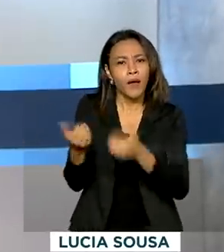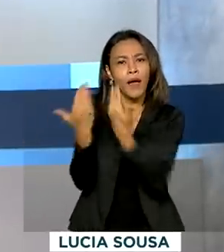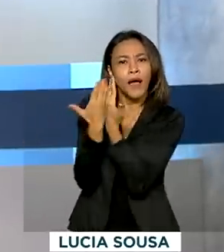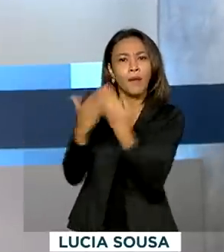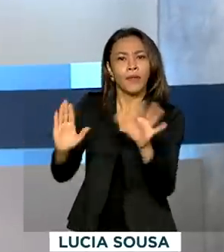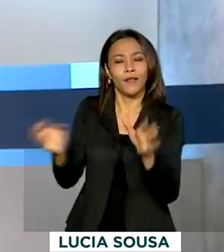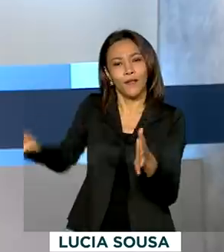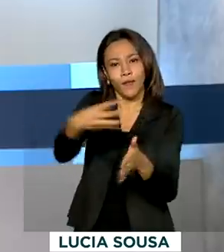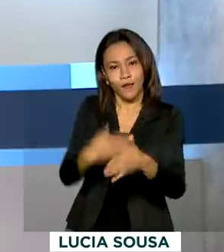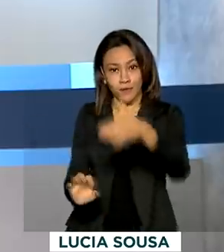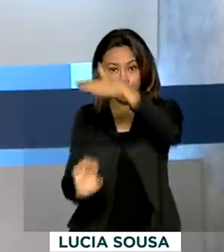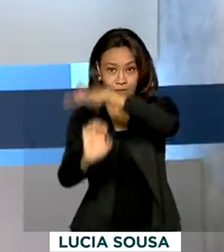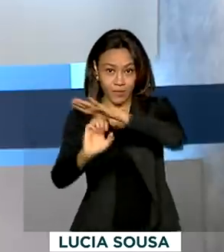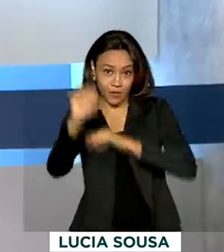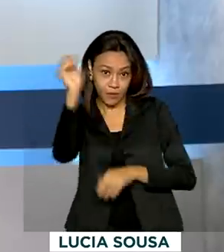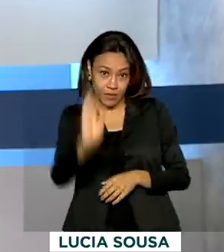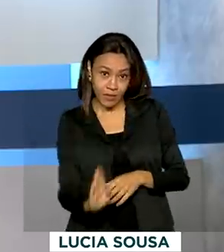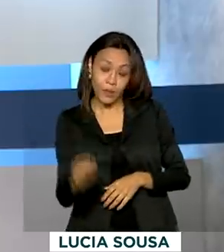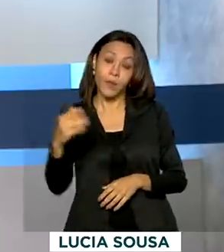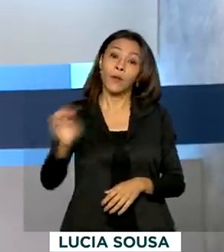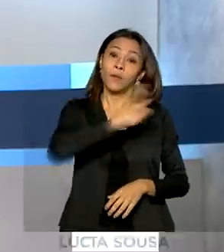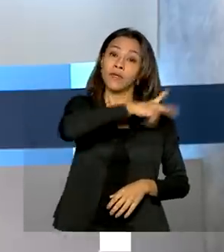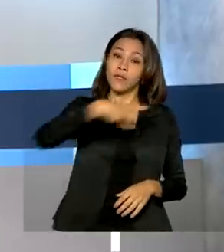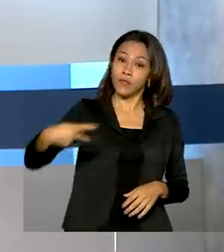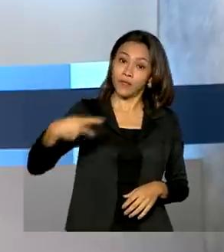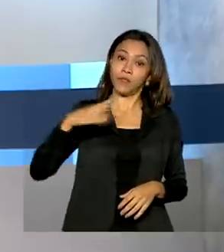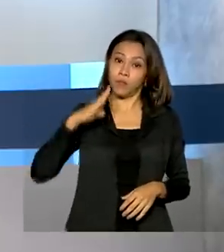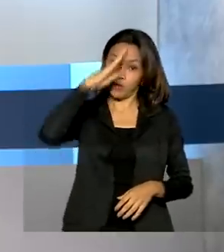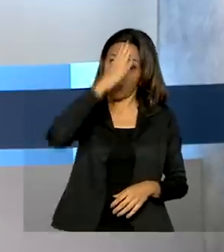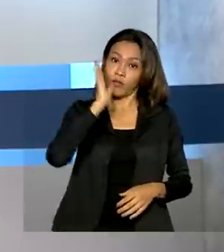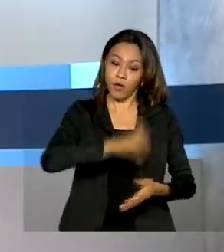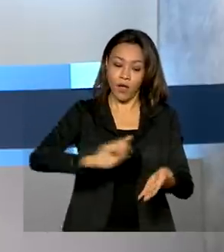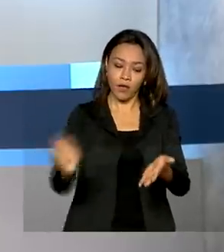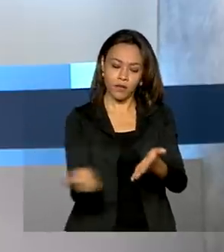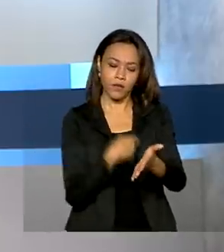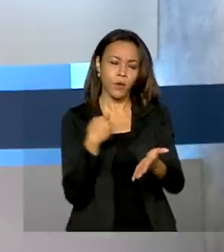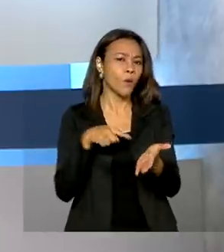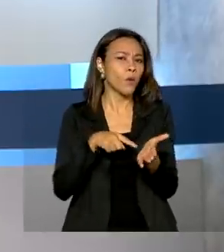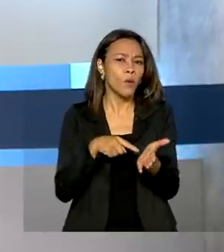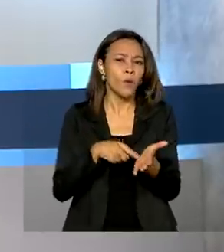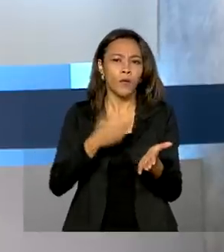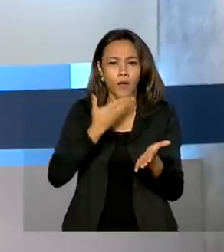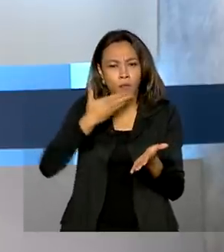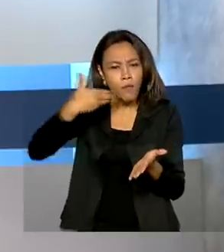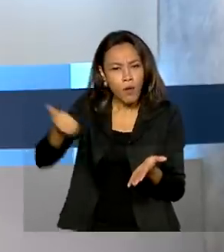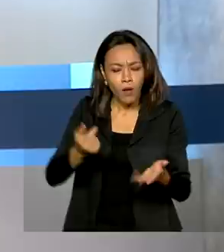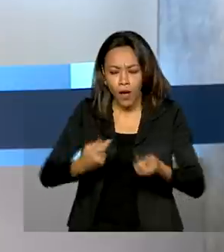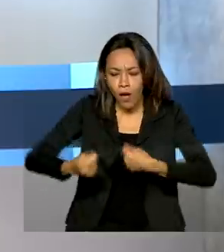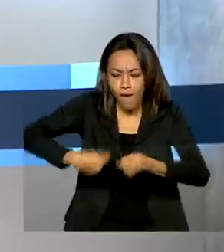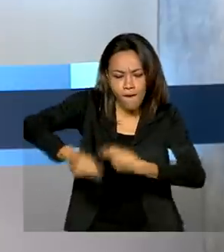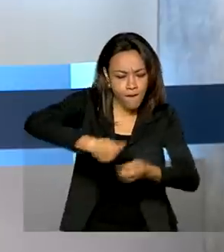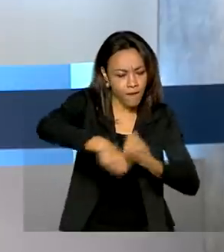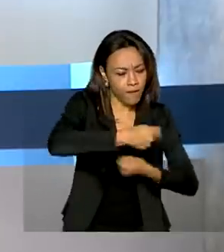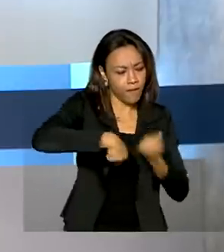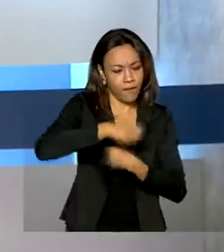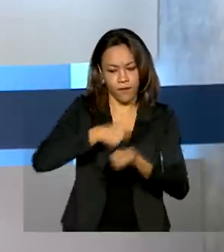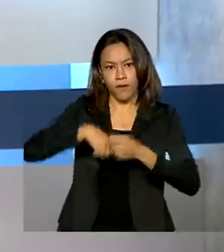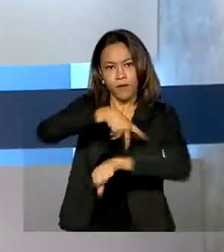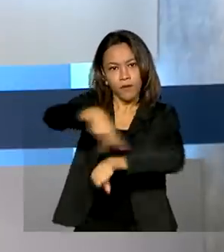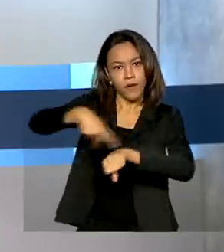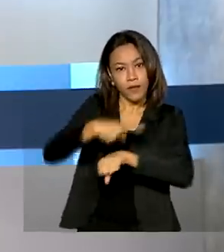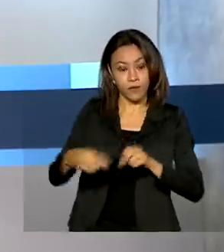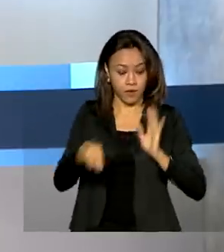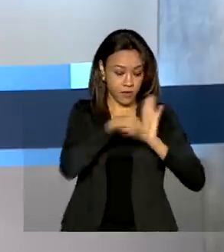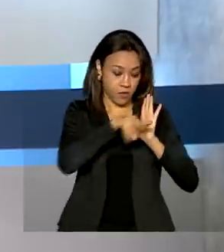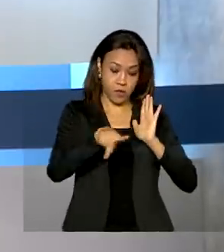empresas no Brasil. O presidente Jair Bolsonaro assinou uma medida provisória que moderniza o ambiente de negócios no país. A MP